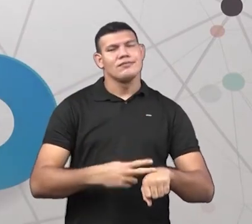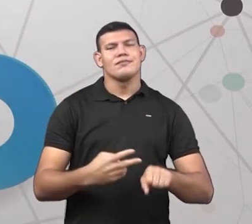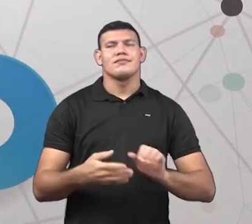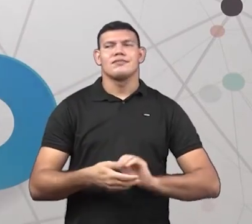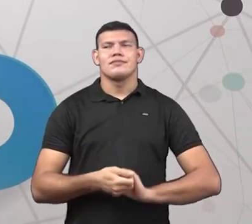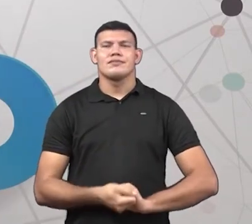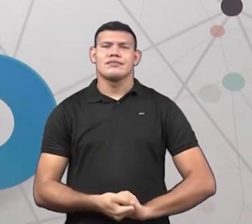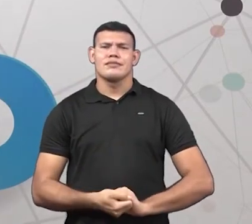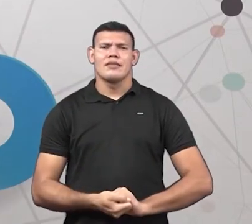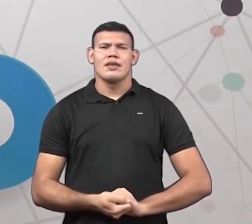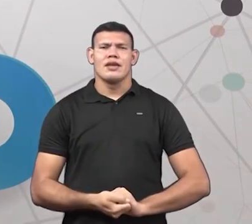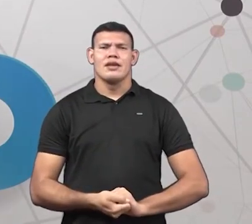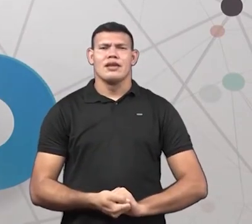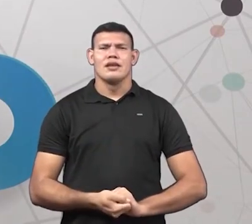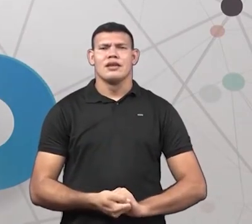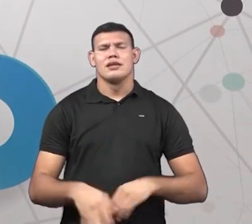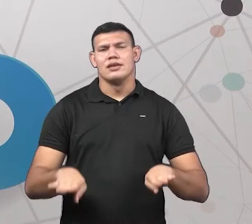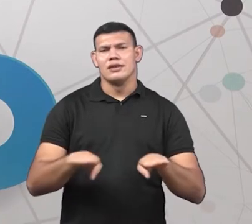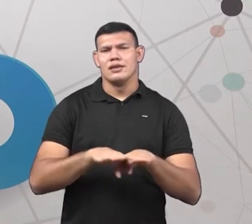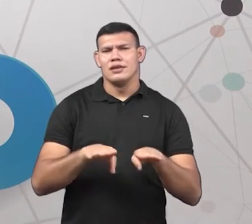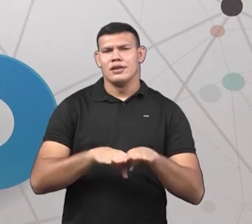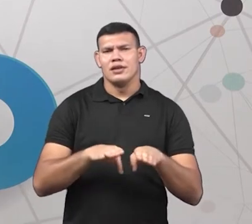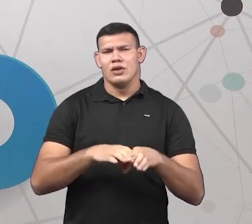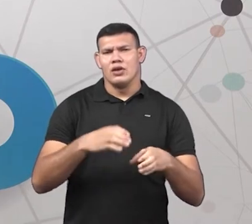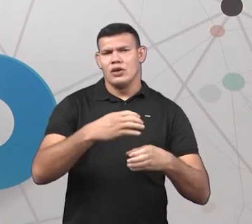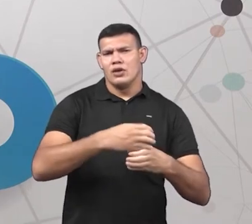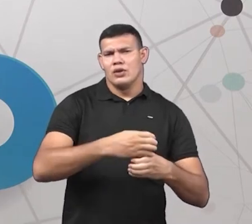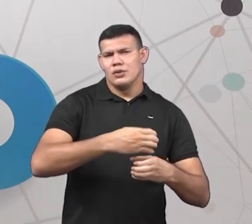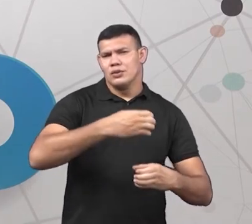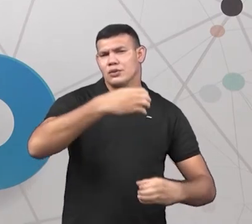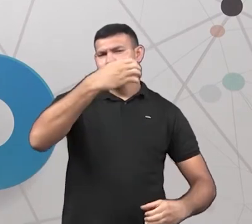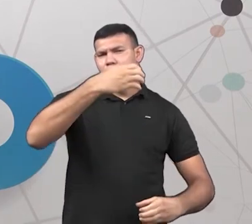E nós temos também aqui, ó. A garrafa de metal.